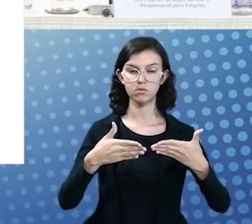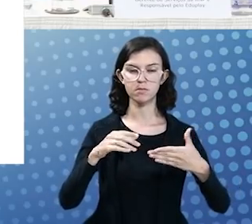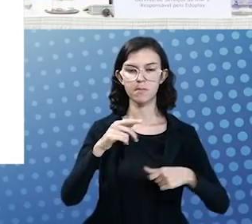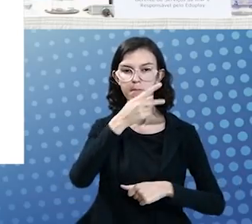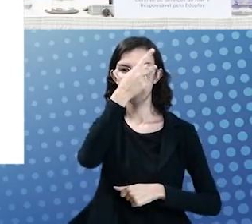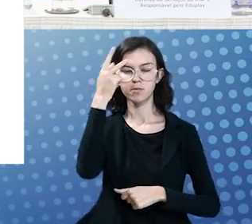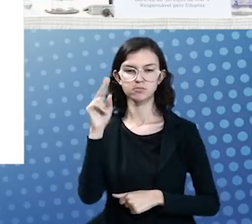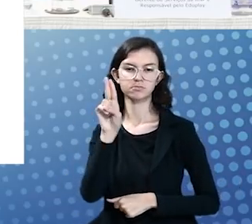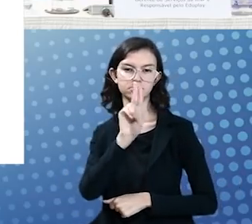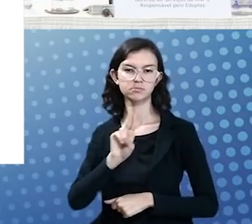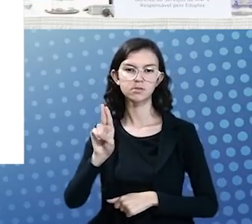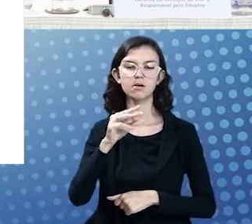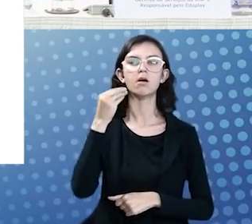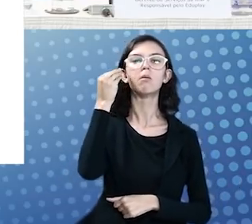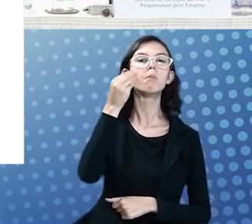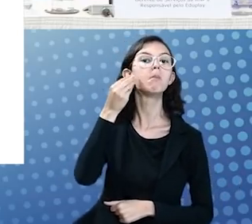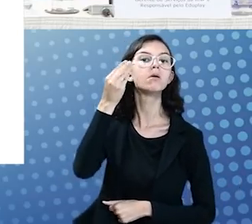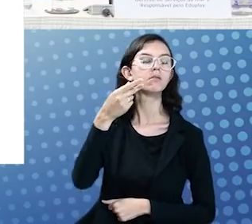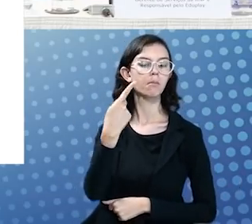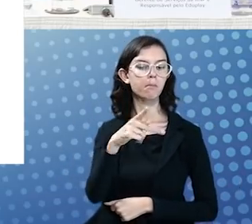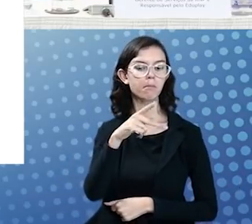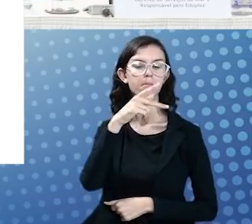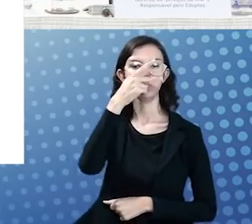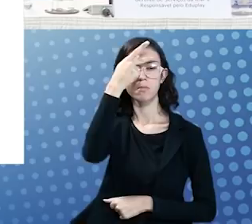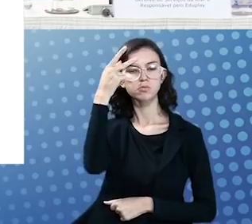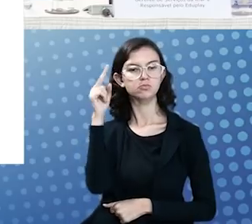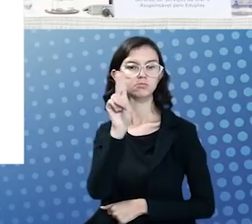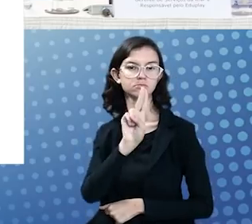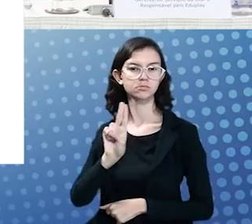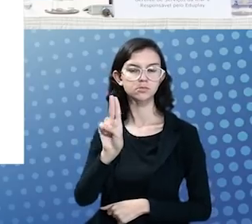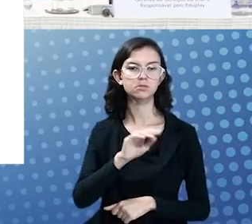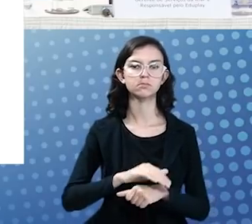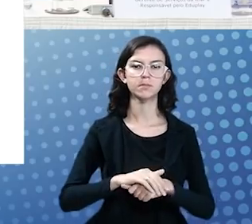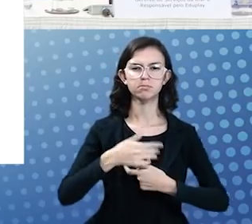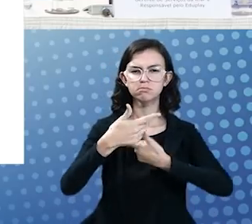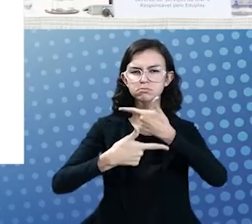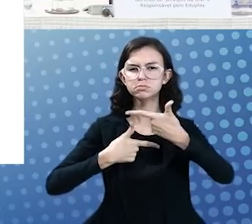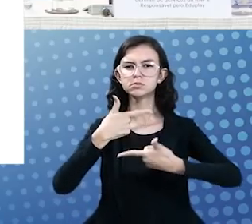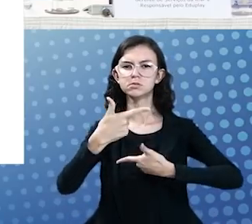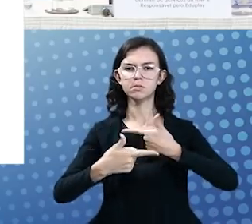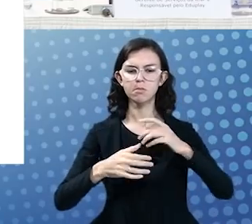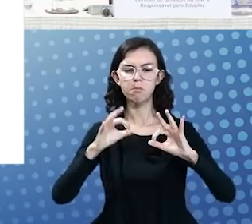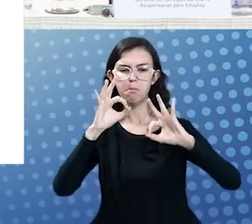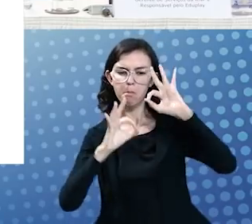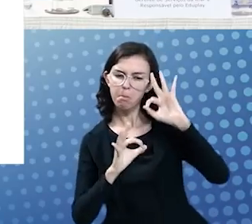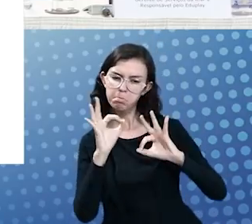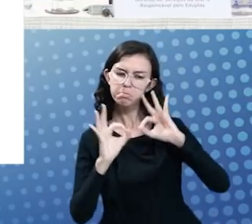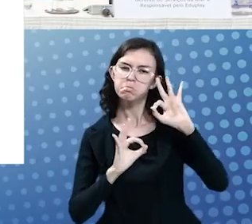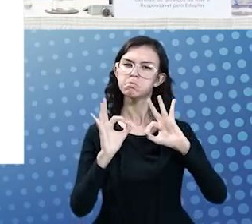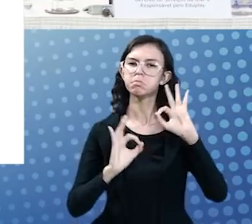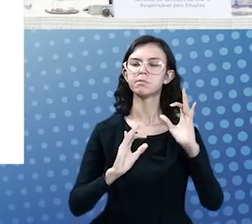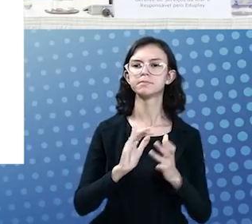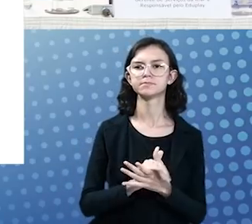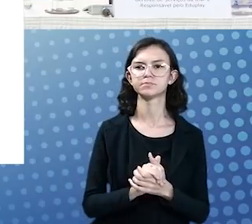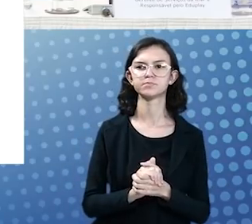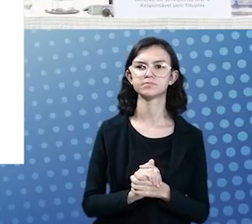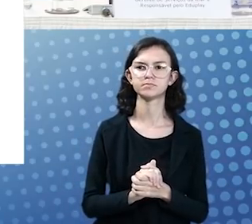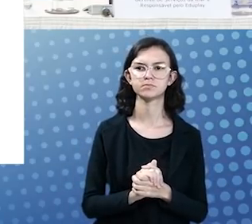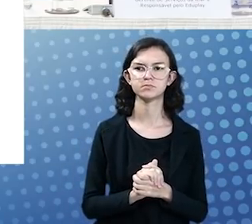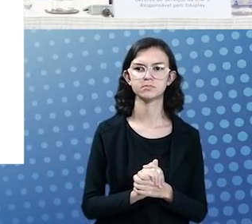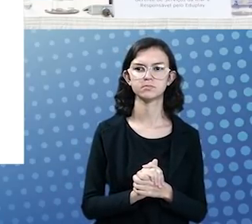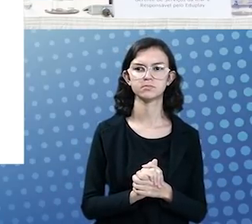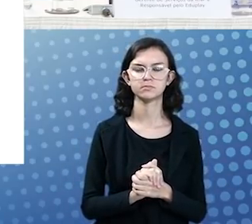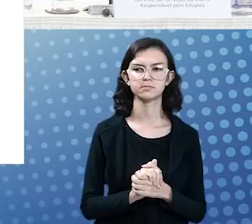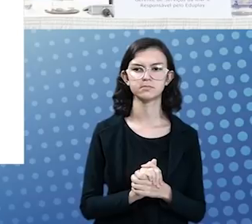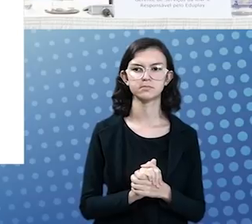usuário, na experiência do usuário. Foi feito um trabalho de user experience para que isso